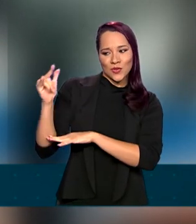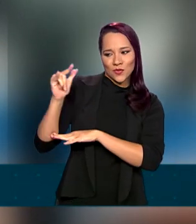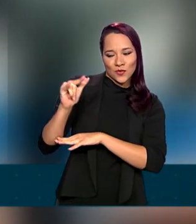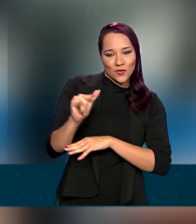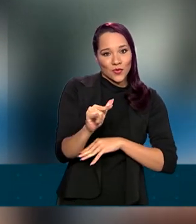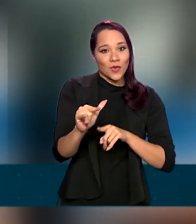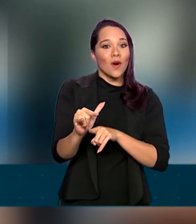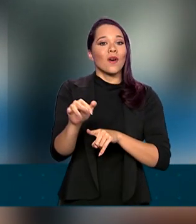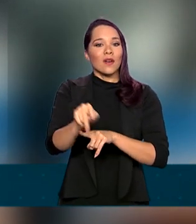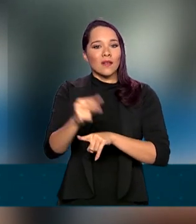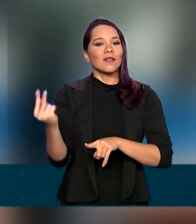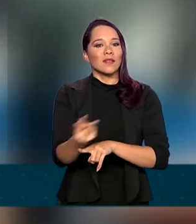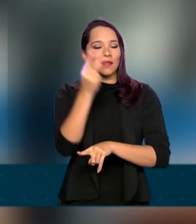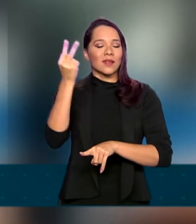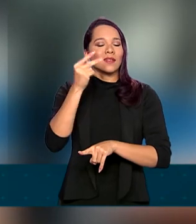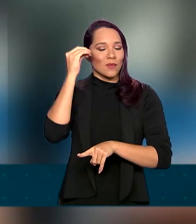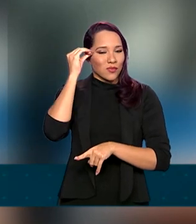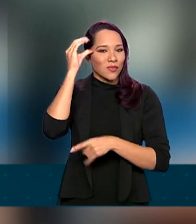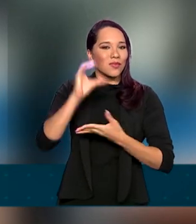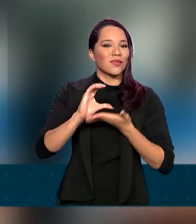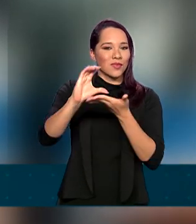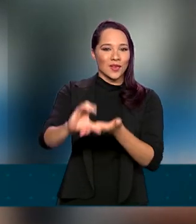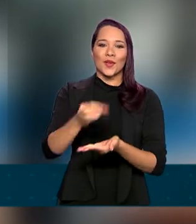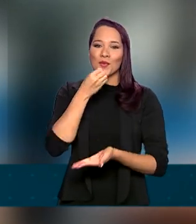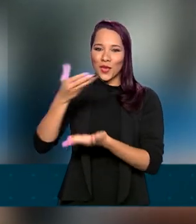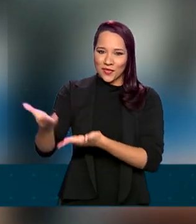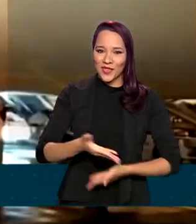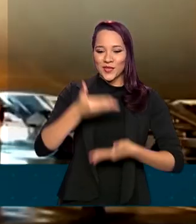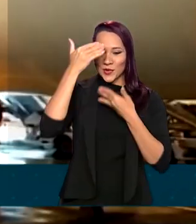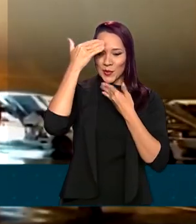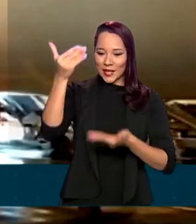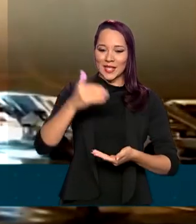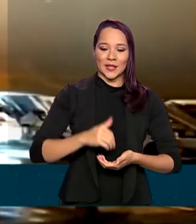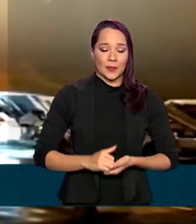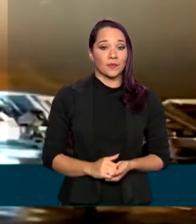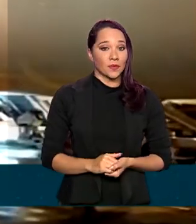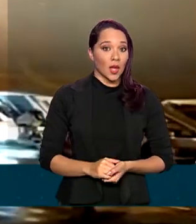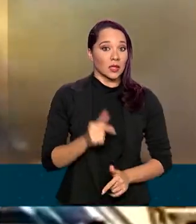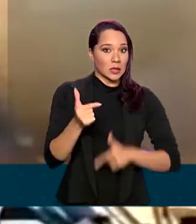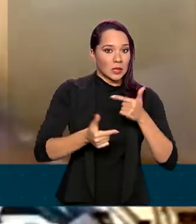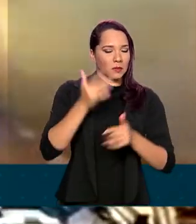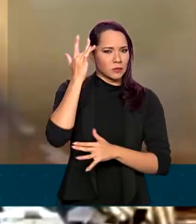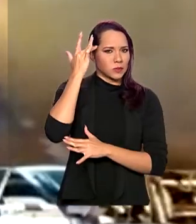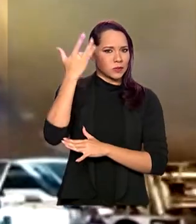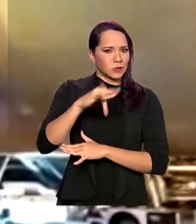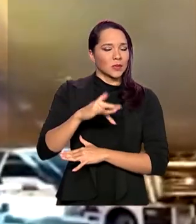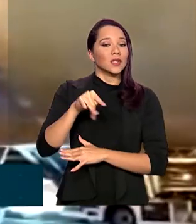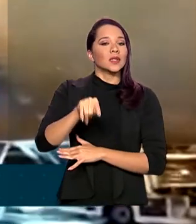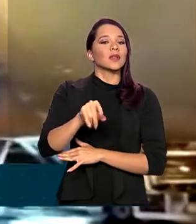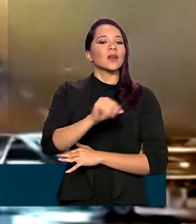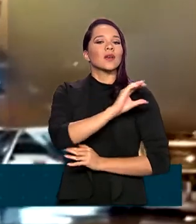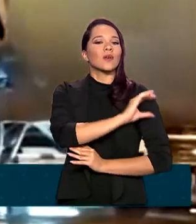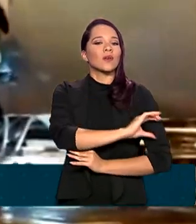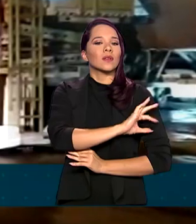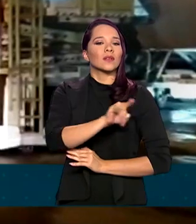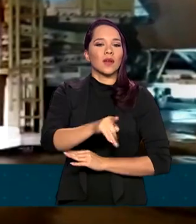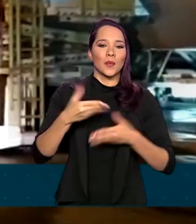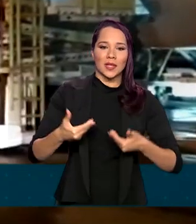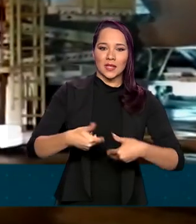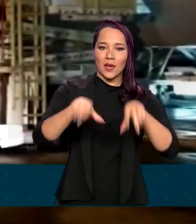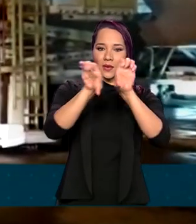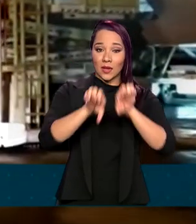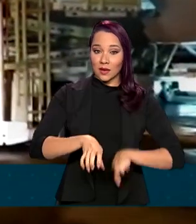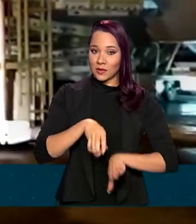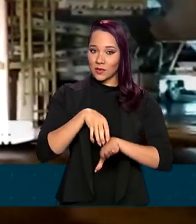contribuição tem seu justo reconhecimento. Bem-vindos e obrigado. A mega-operação comandada pelo Ministério da Infraestrutura